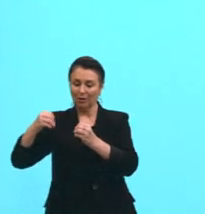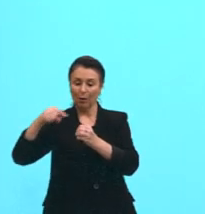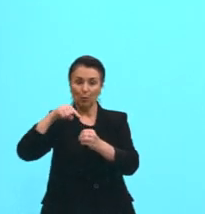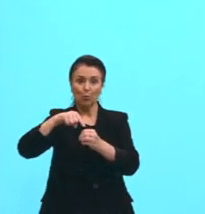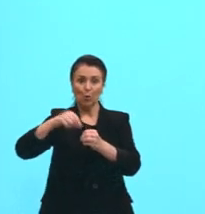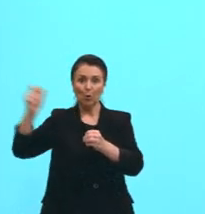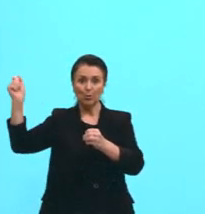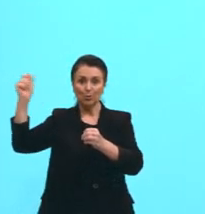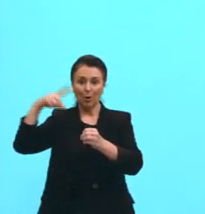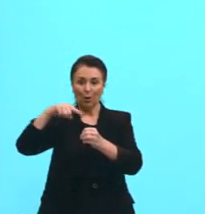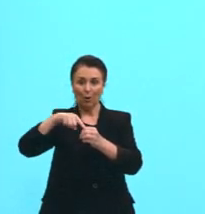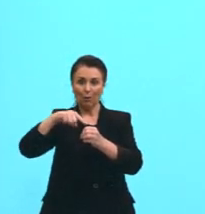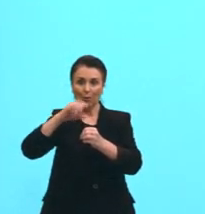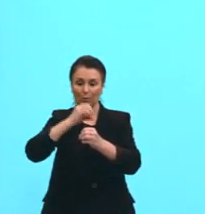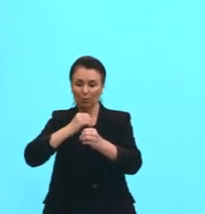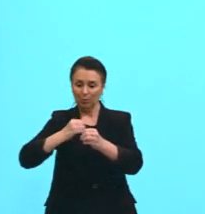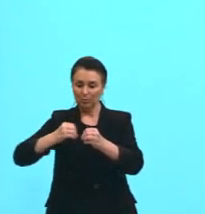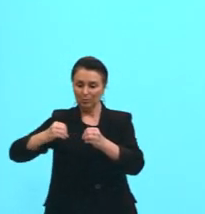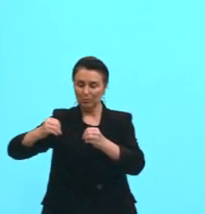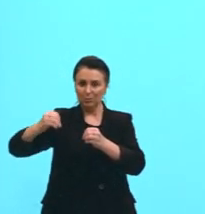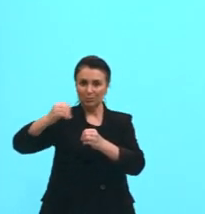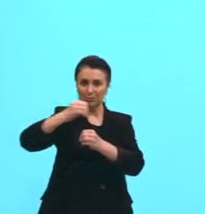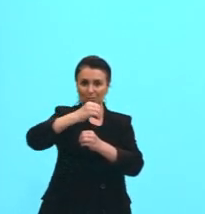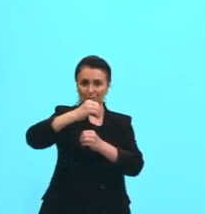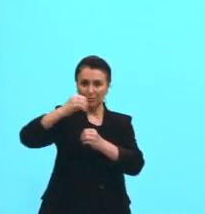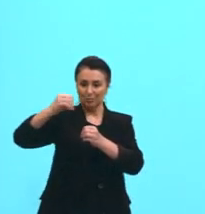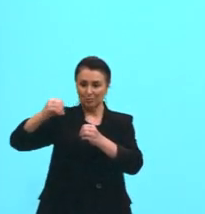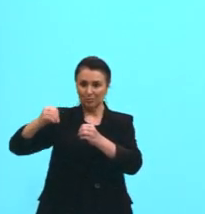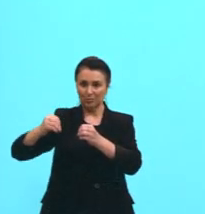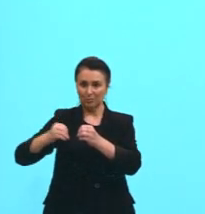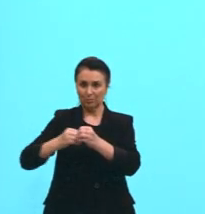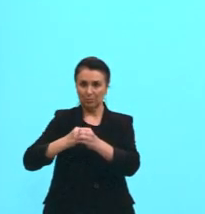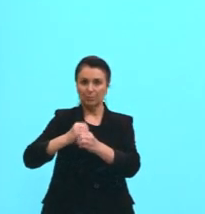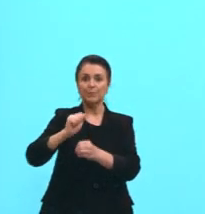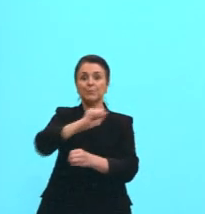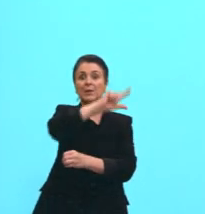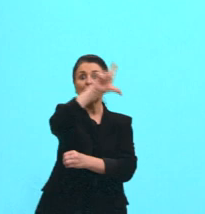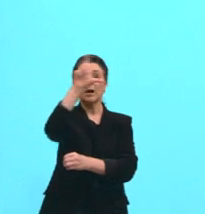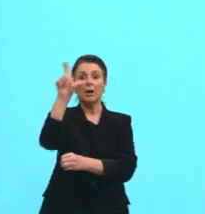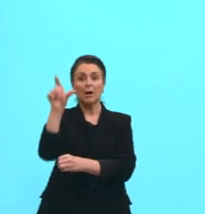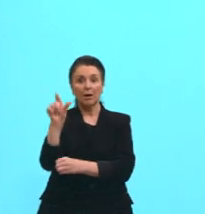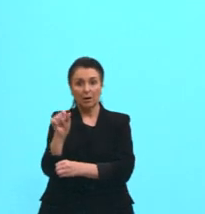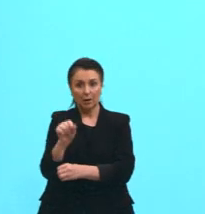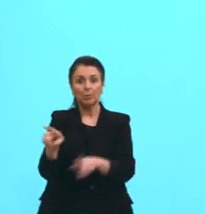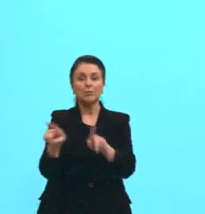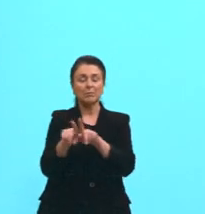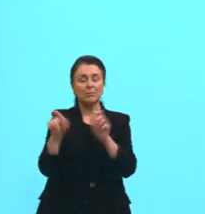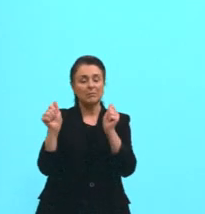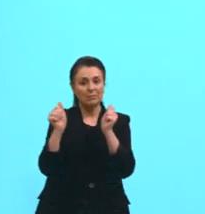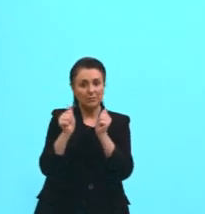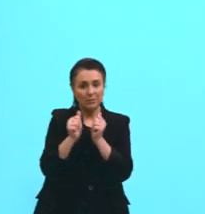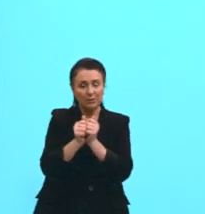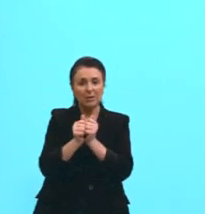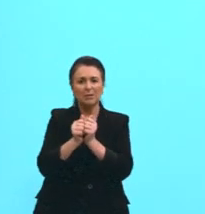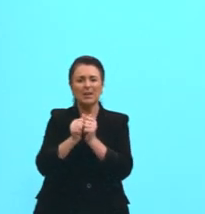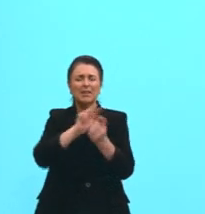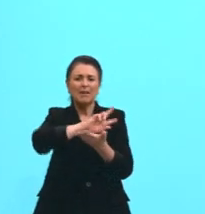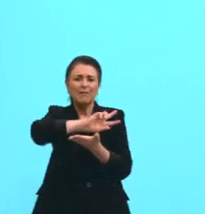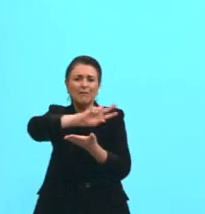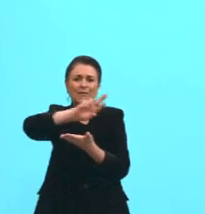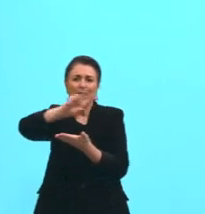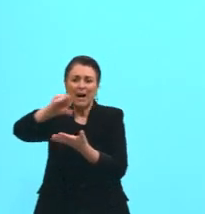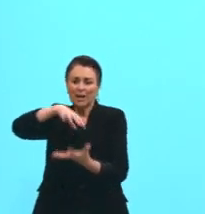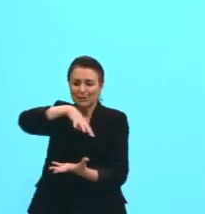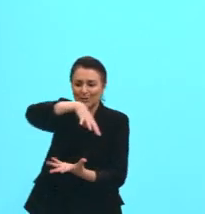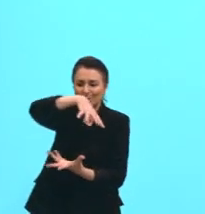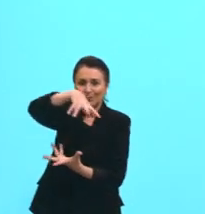Vênus, as órbitas, tá, pessoal? A Terra e a Lua, ele já colocou a Lua junto, Marte, Júpiter, Saturno,